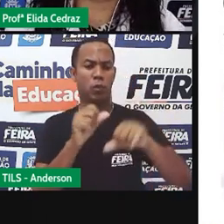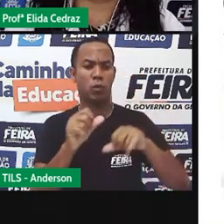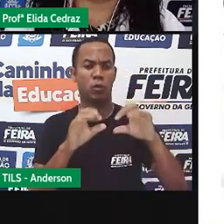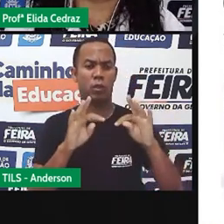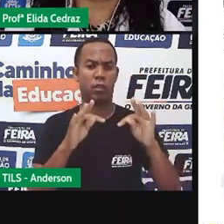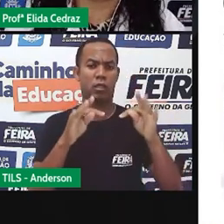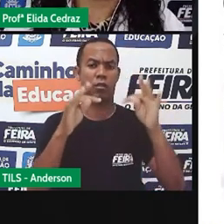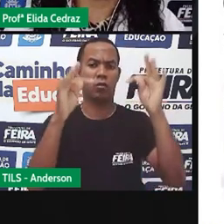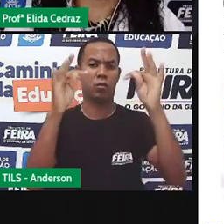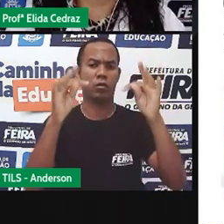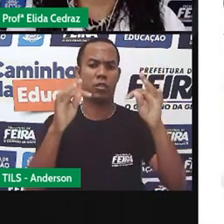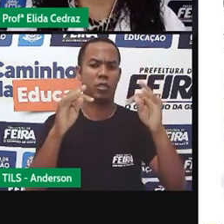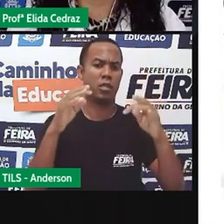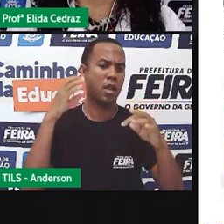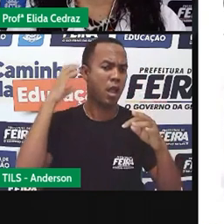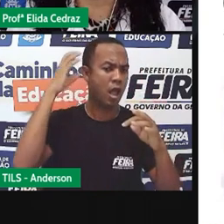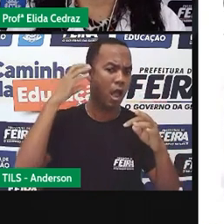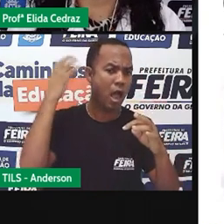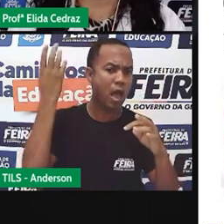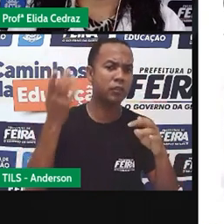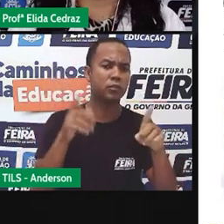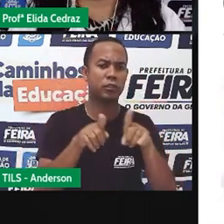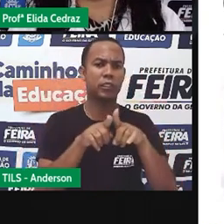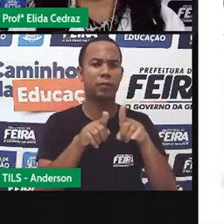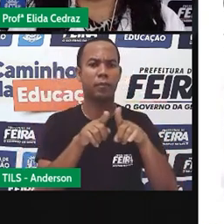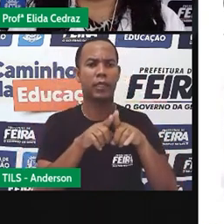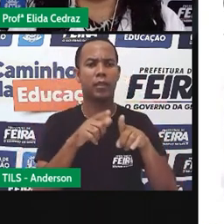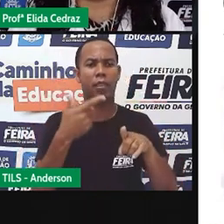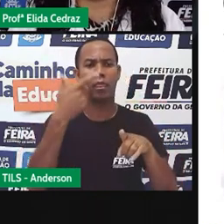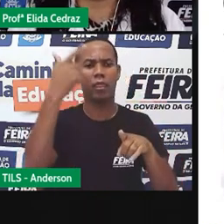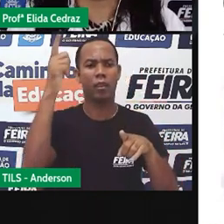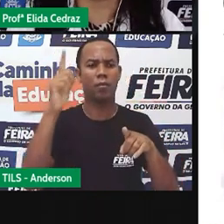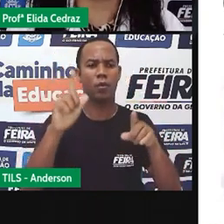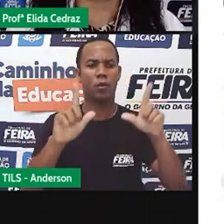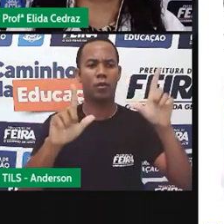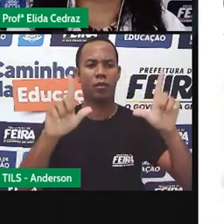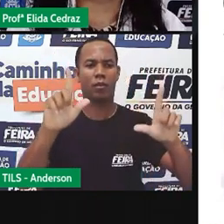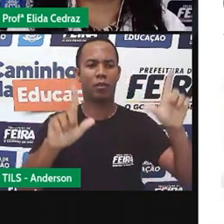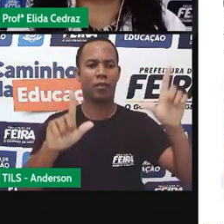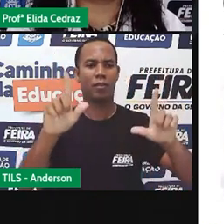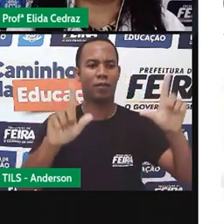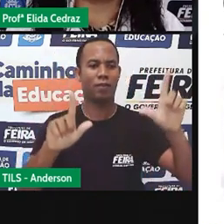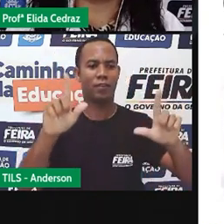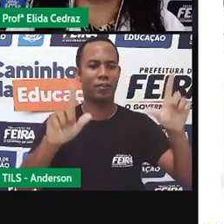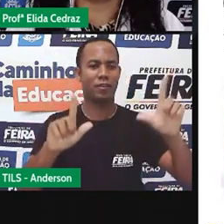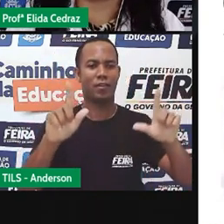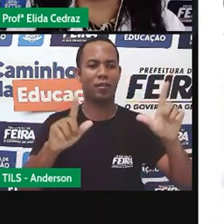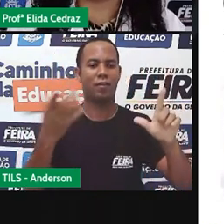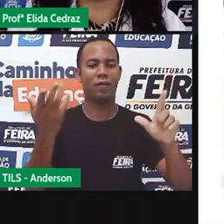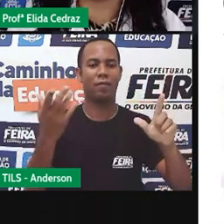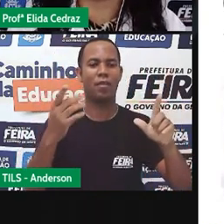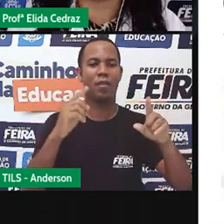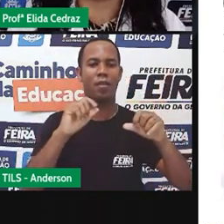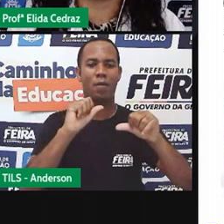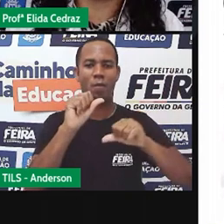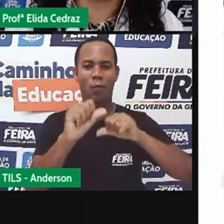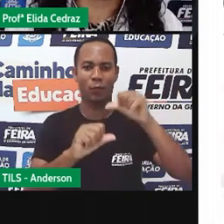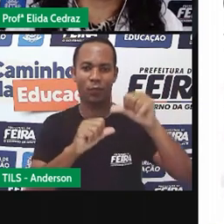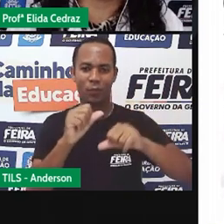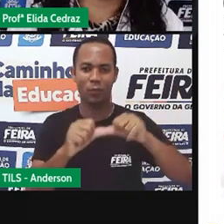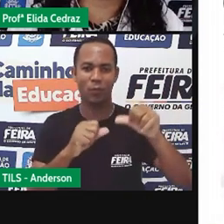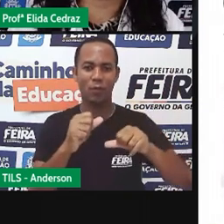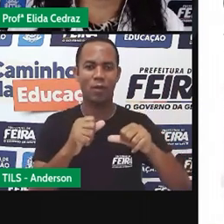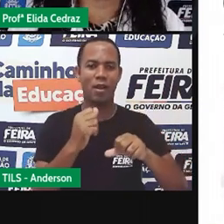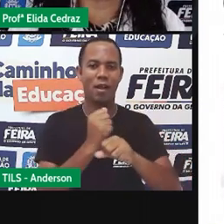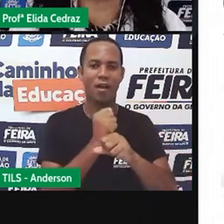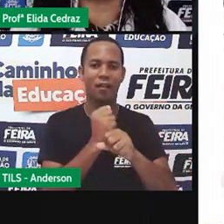televisão e parecia acabar com a soberania do jornal. E entre 1940 e 1990, a